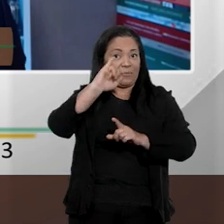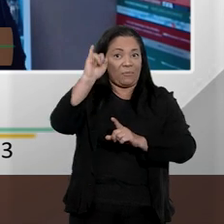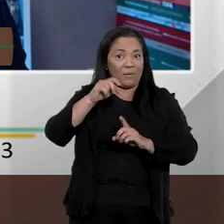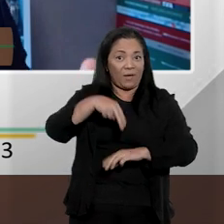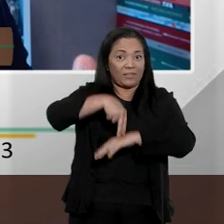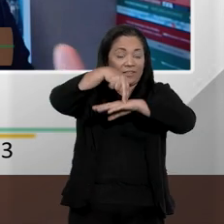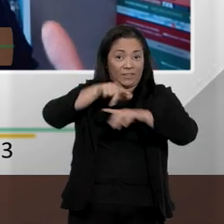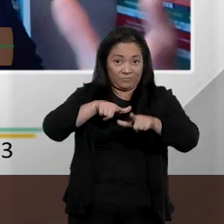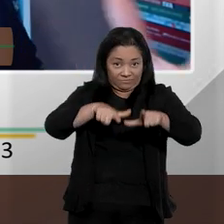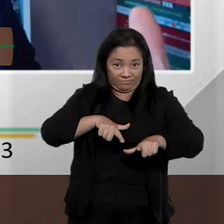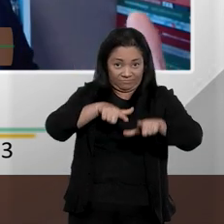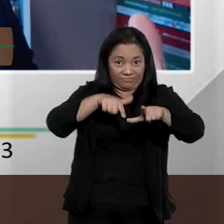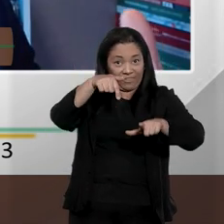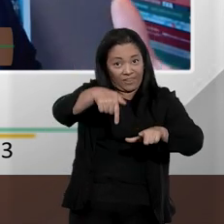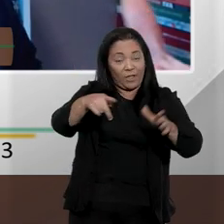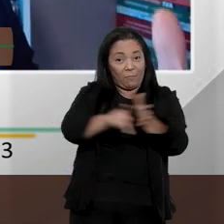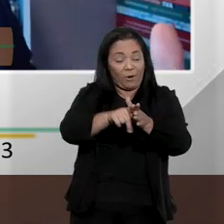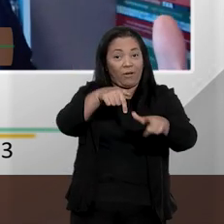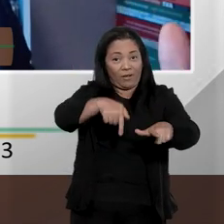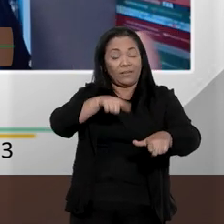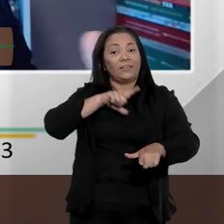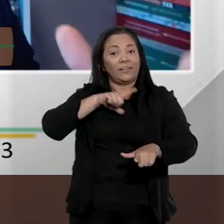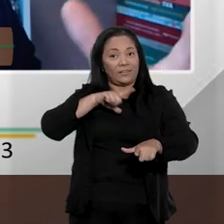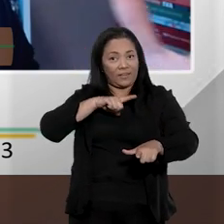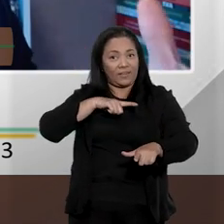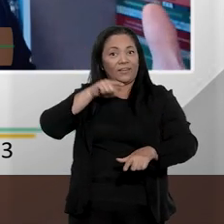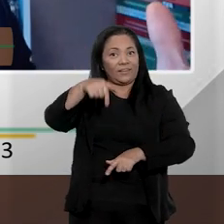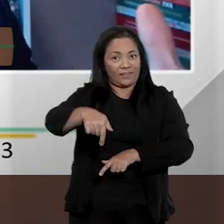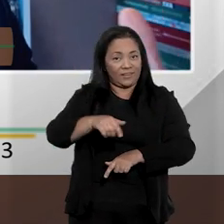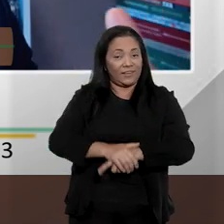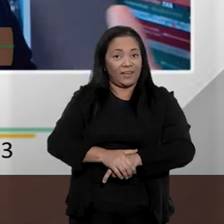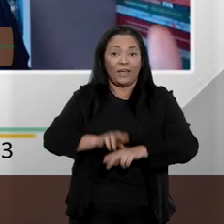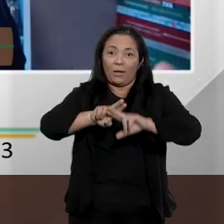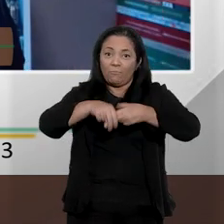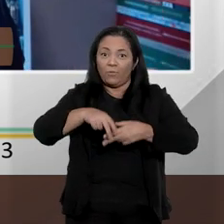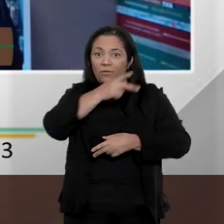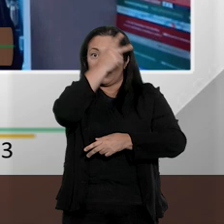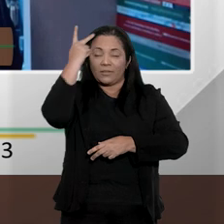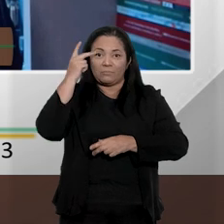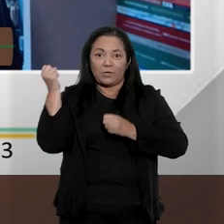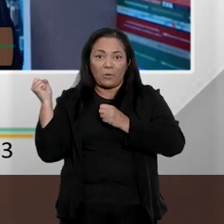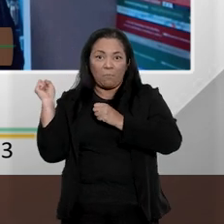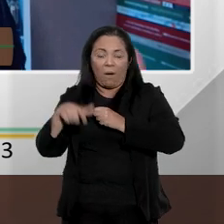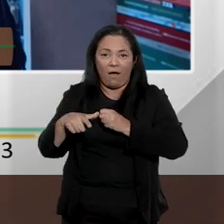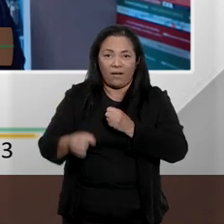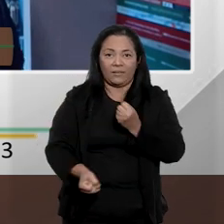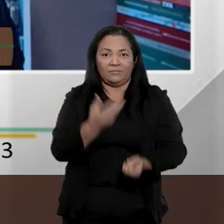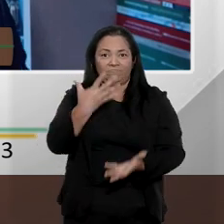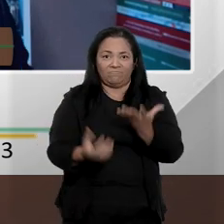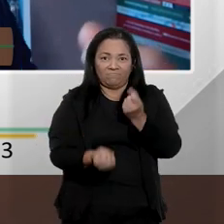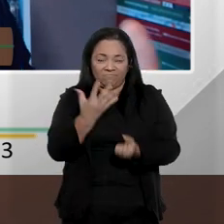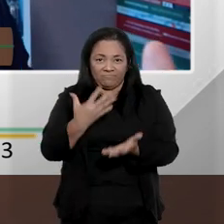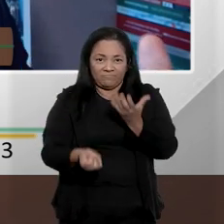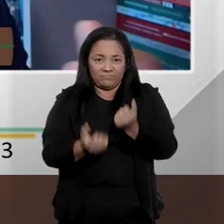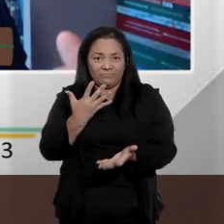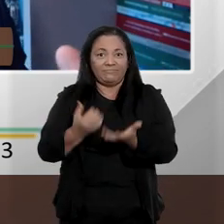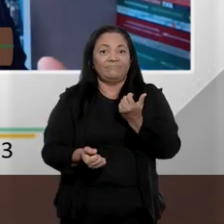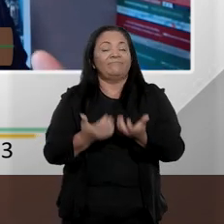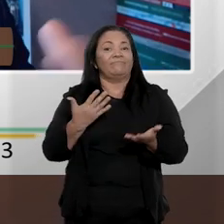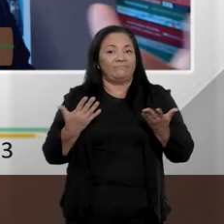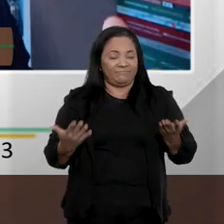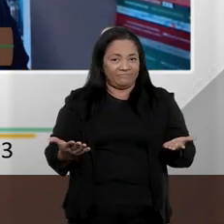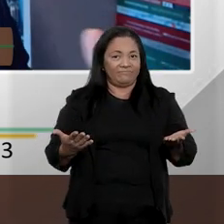imagem era bastante imponente aqui em uma via de expressão em Salvador, teve a sua